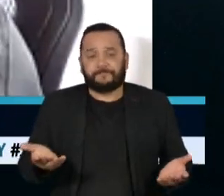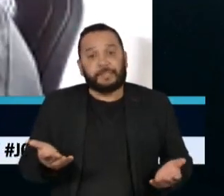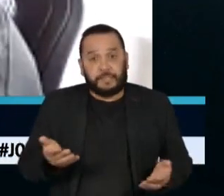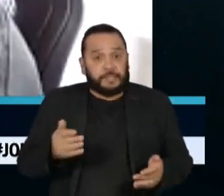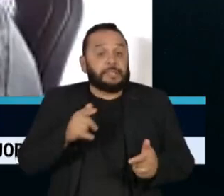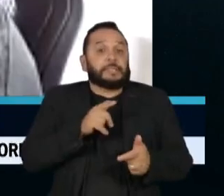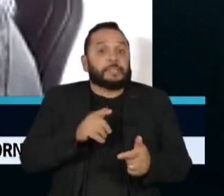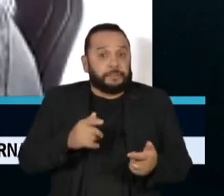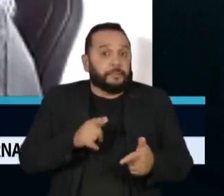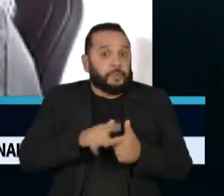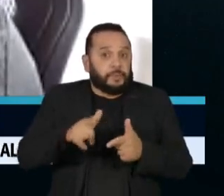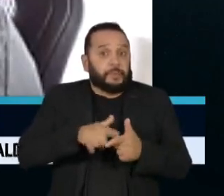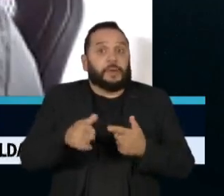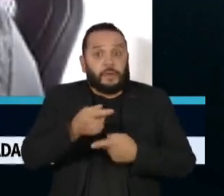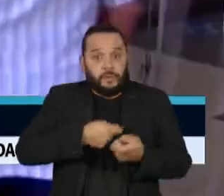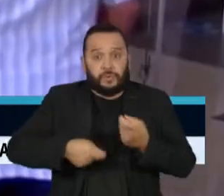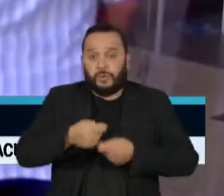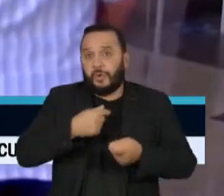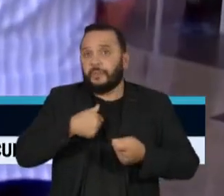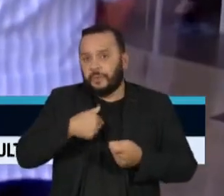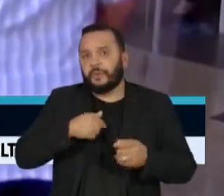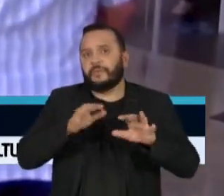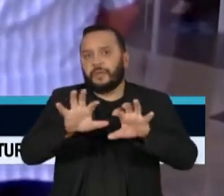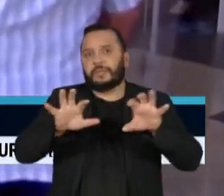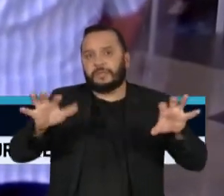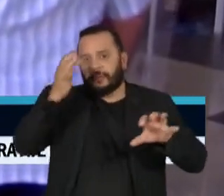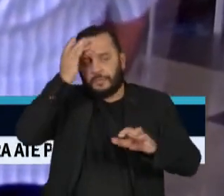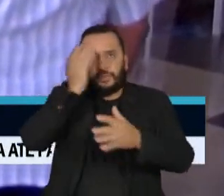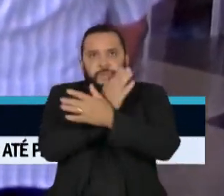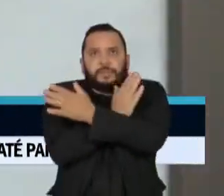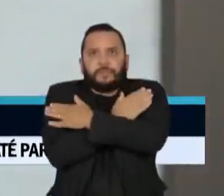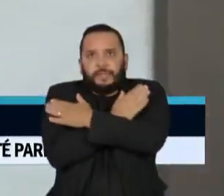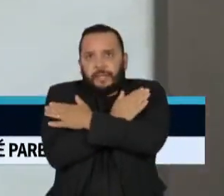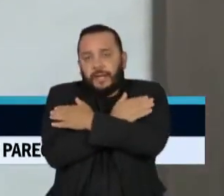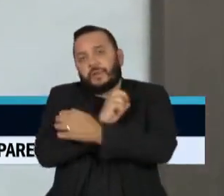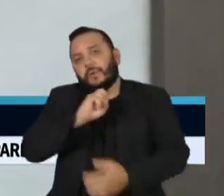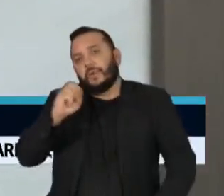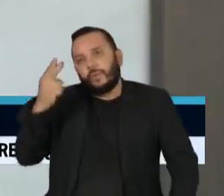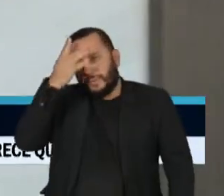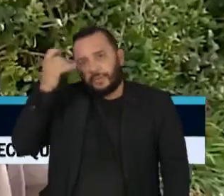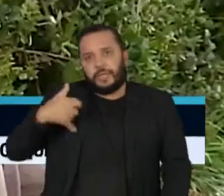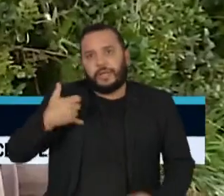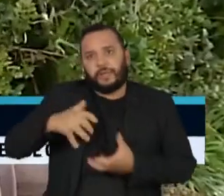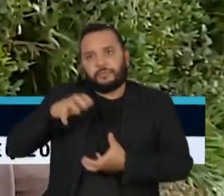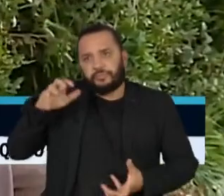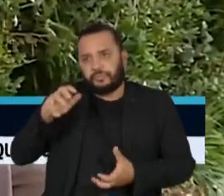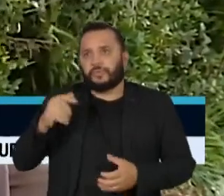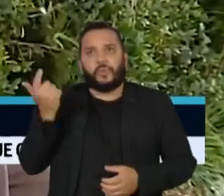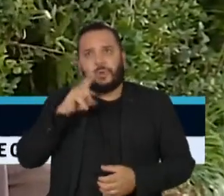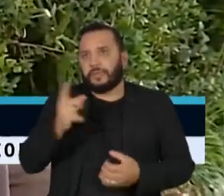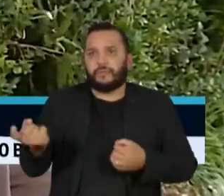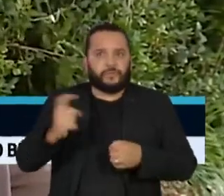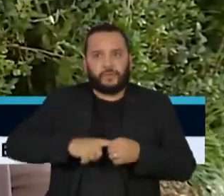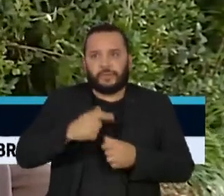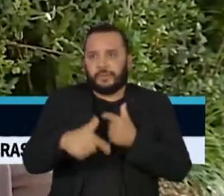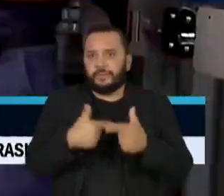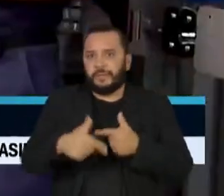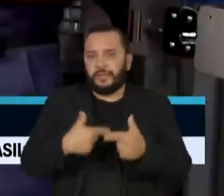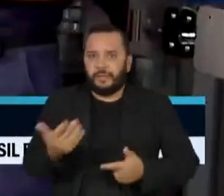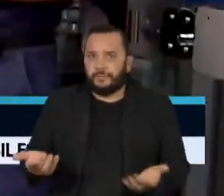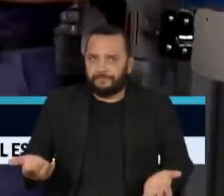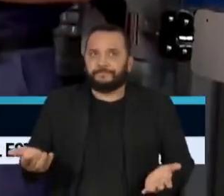socialmente as pessoas que perderam o emprego, não têm uma idade mais avançada, não conseguem voltar para o mercado de trabalho